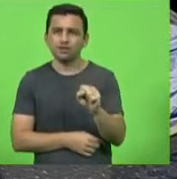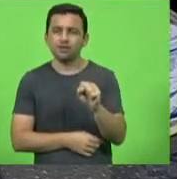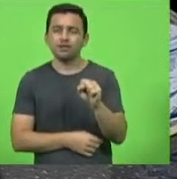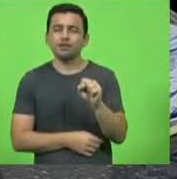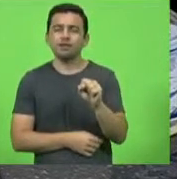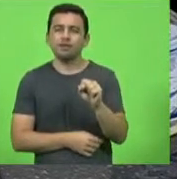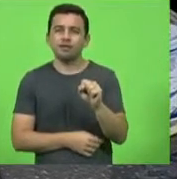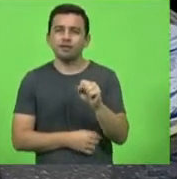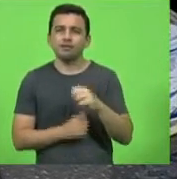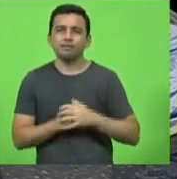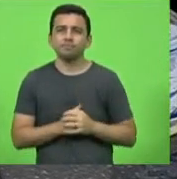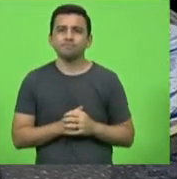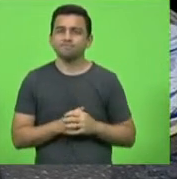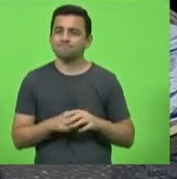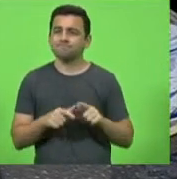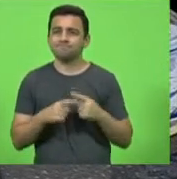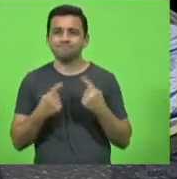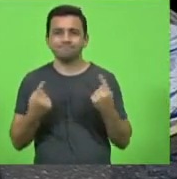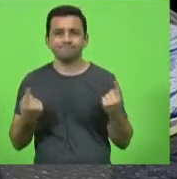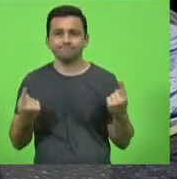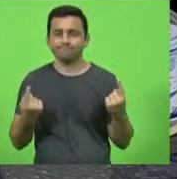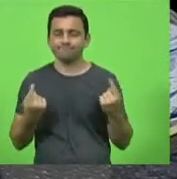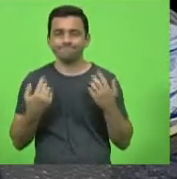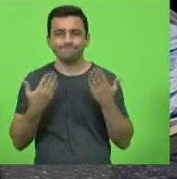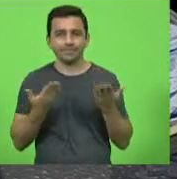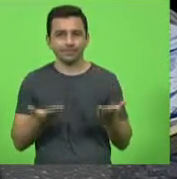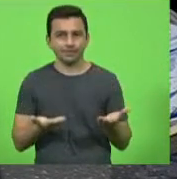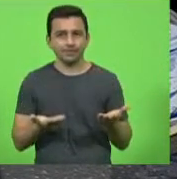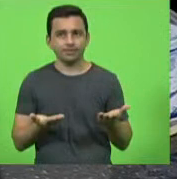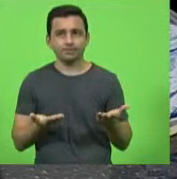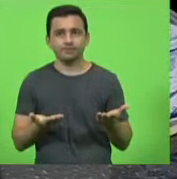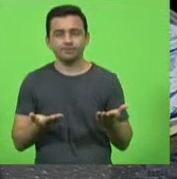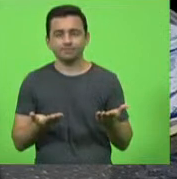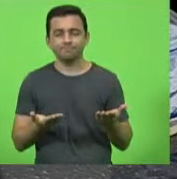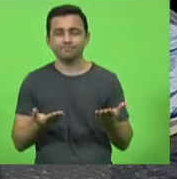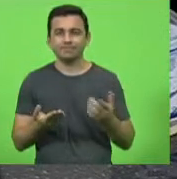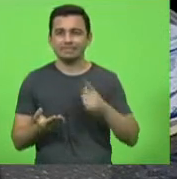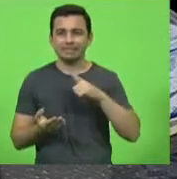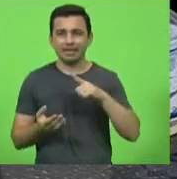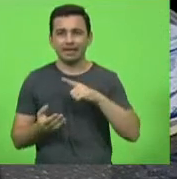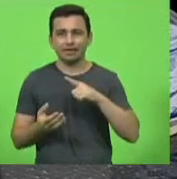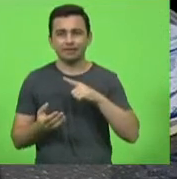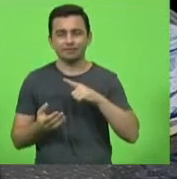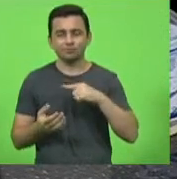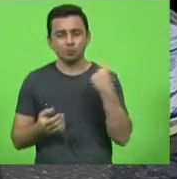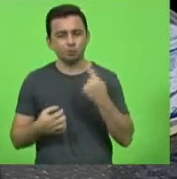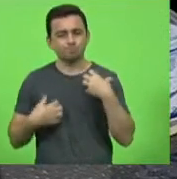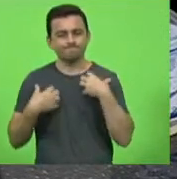enfim deixa um vazio muito grande